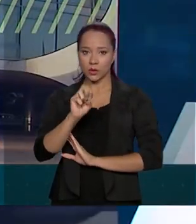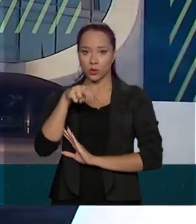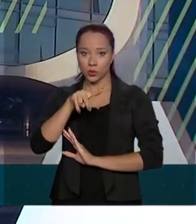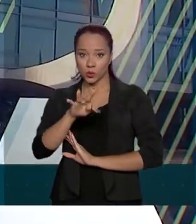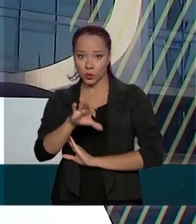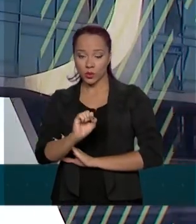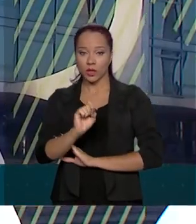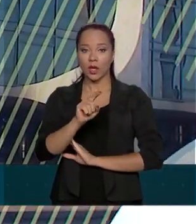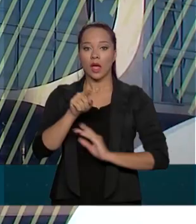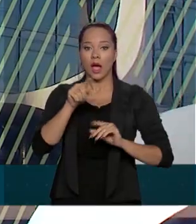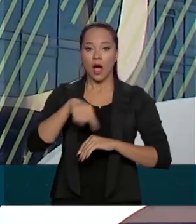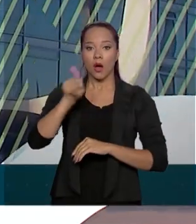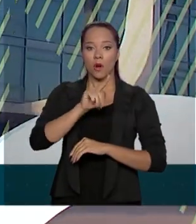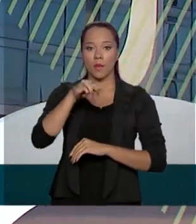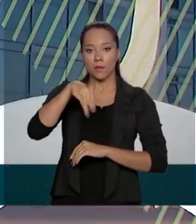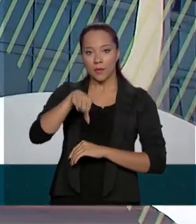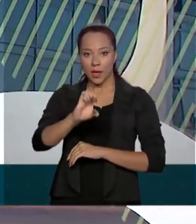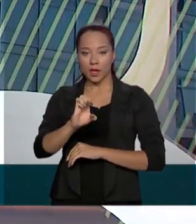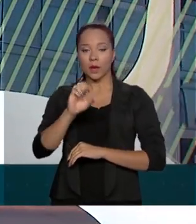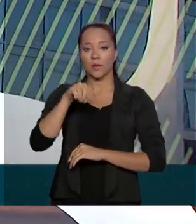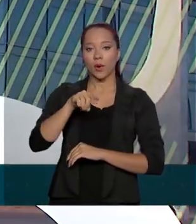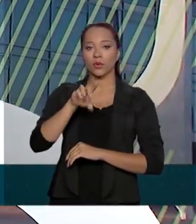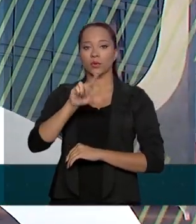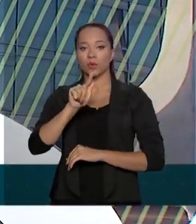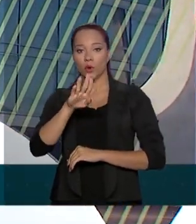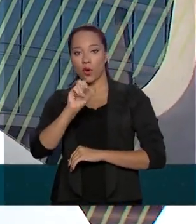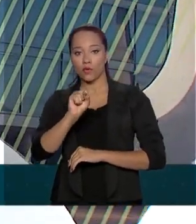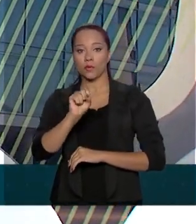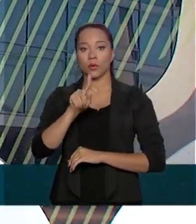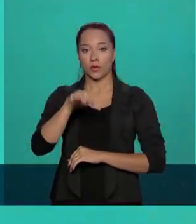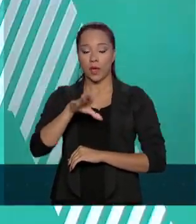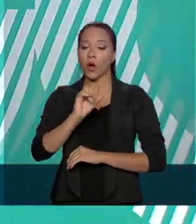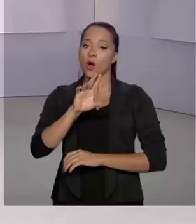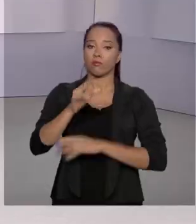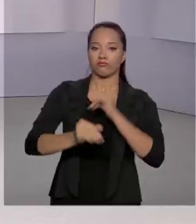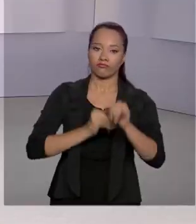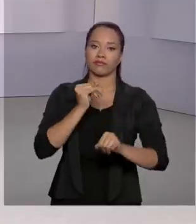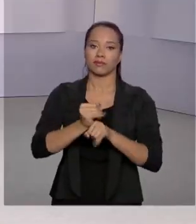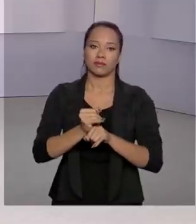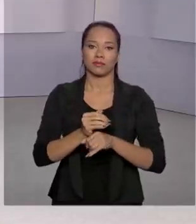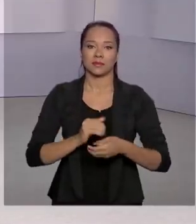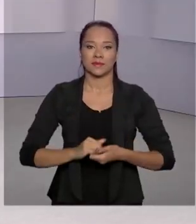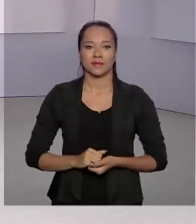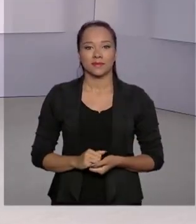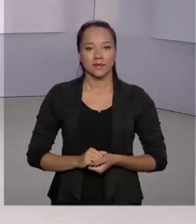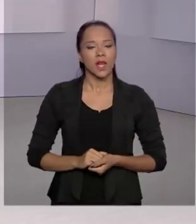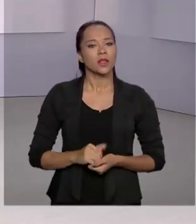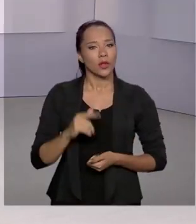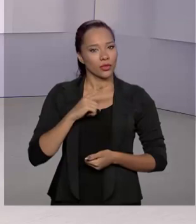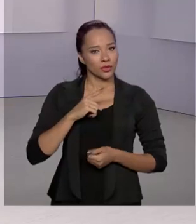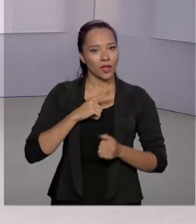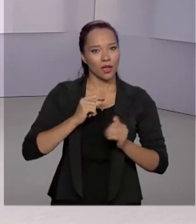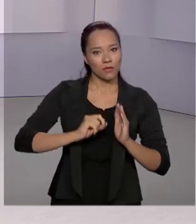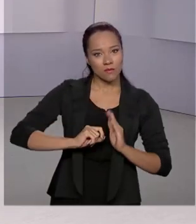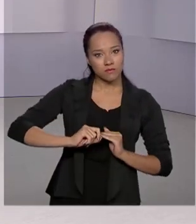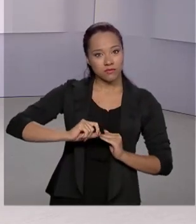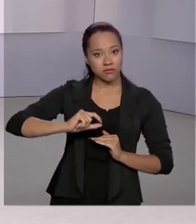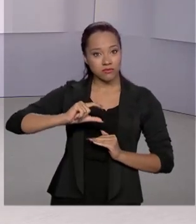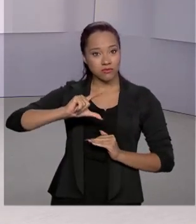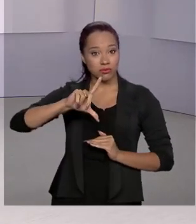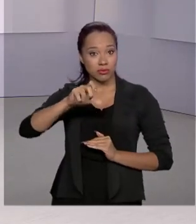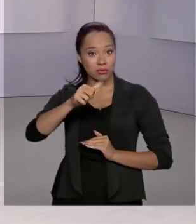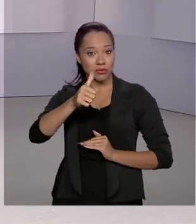futuricconsulta.gov.br ou pelo site do programa. Houve um crescimento de 13